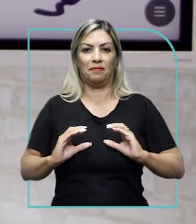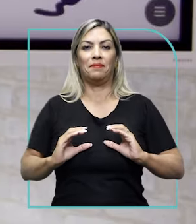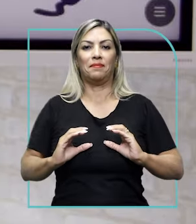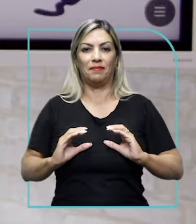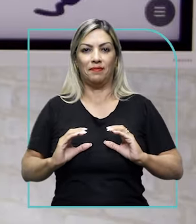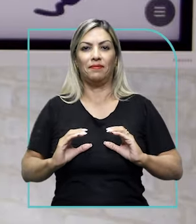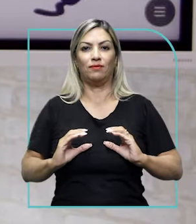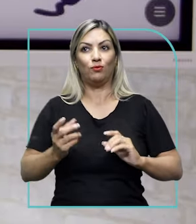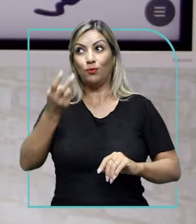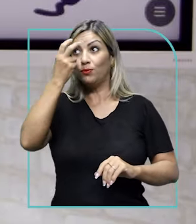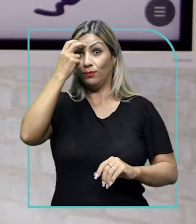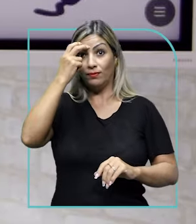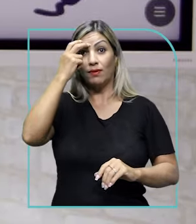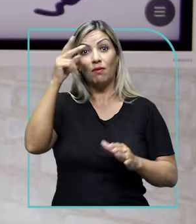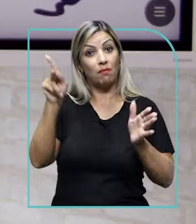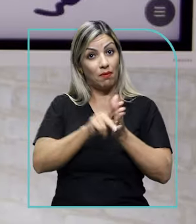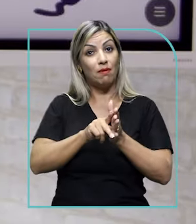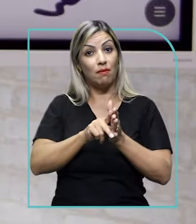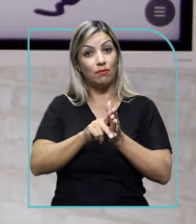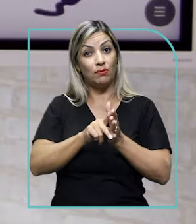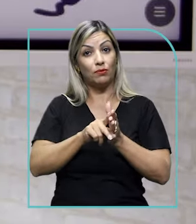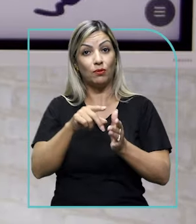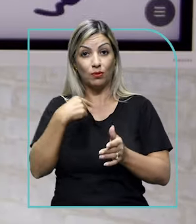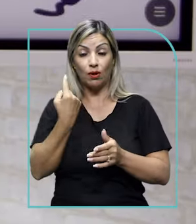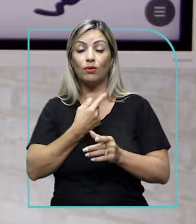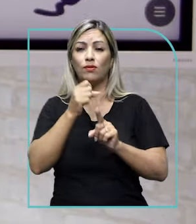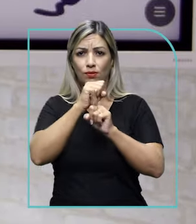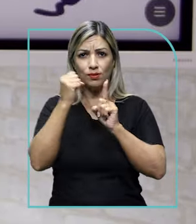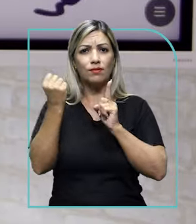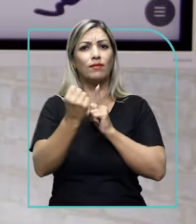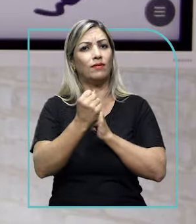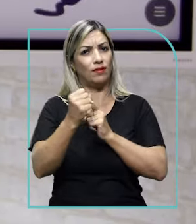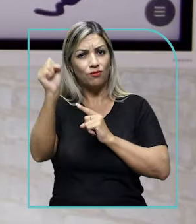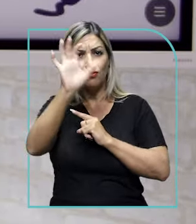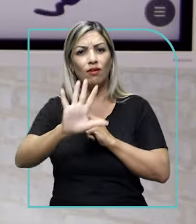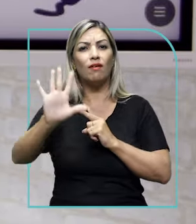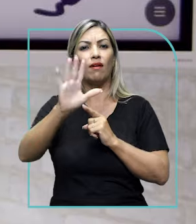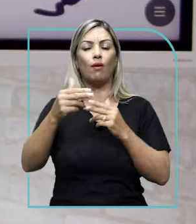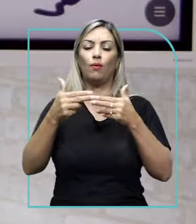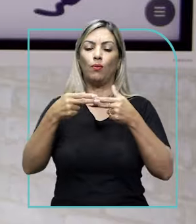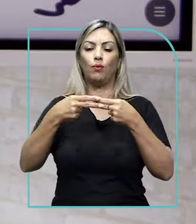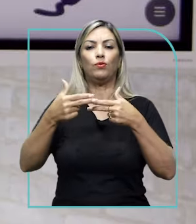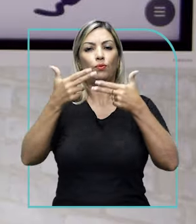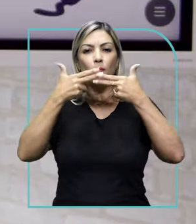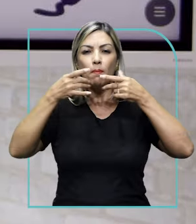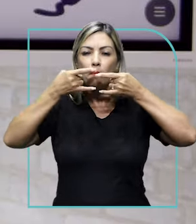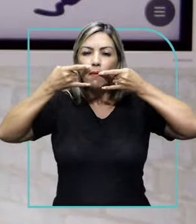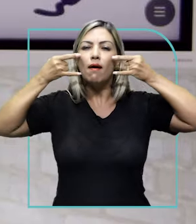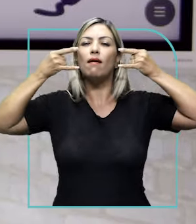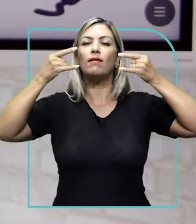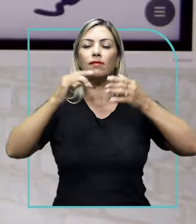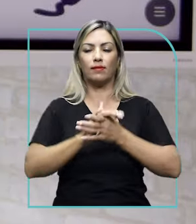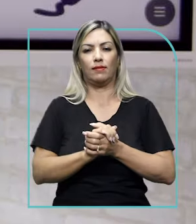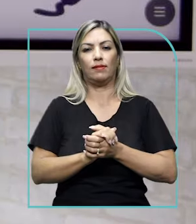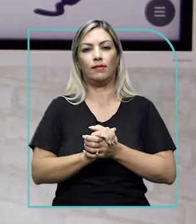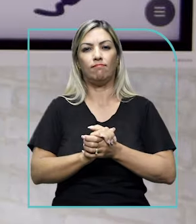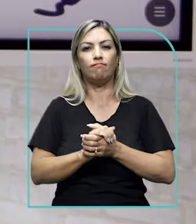cultural, né? Com a nossa sociedade como um todo, como uso de máscara, né?